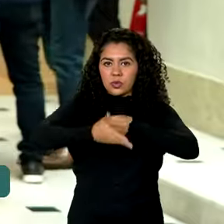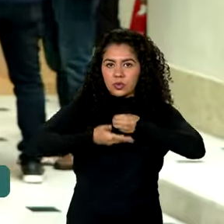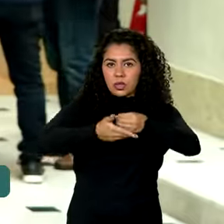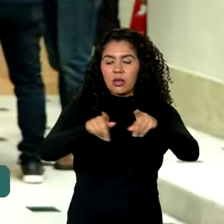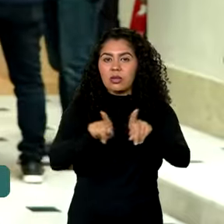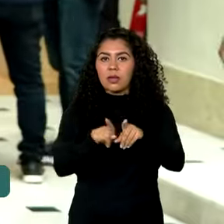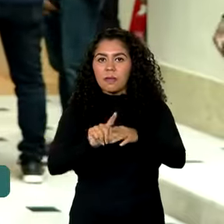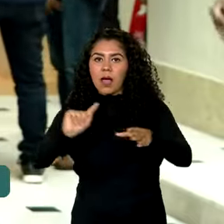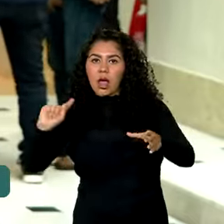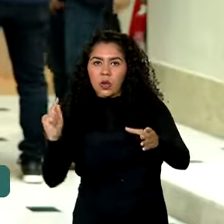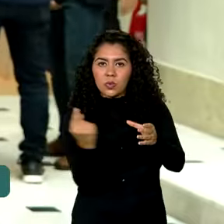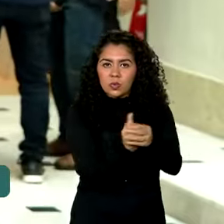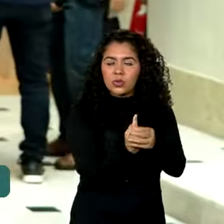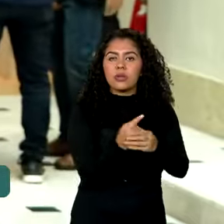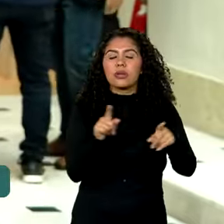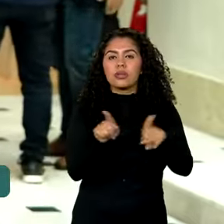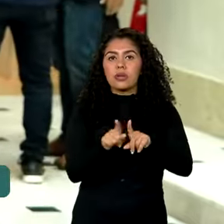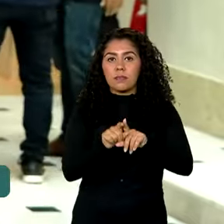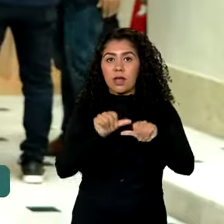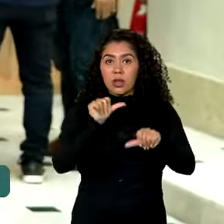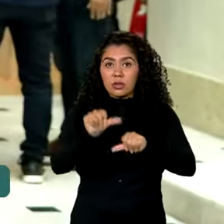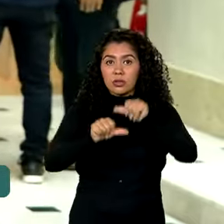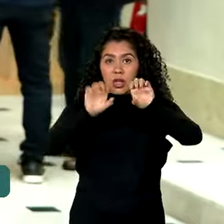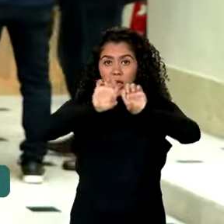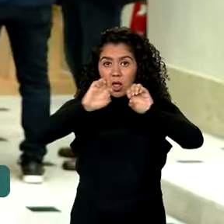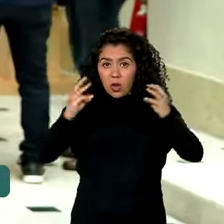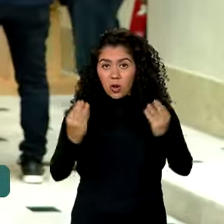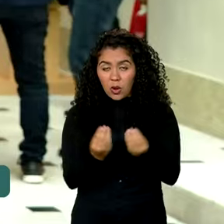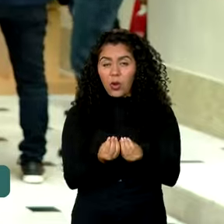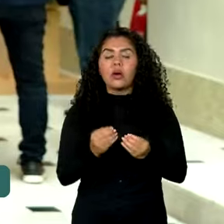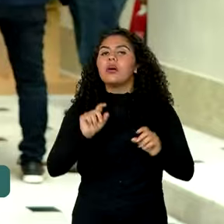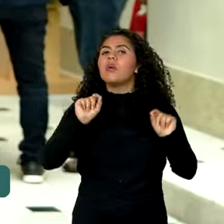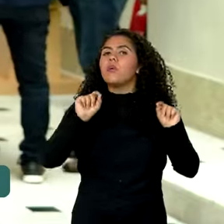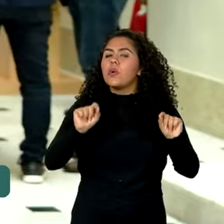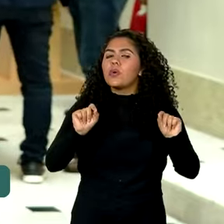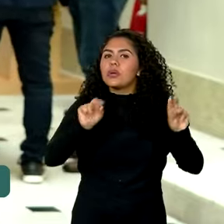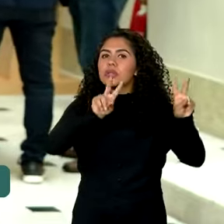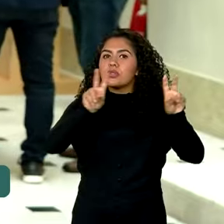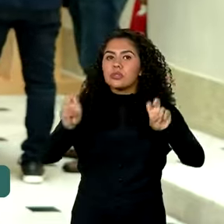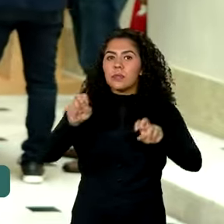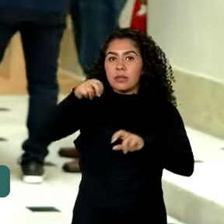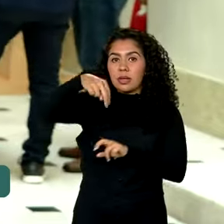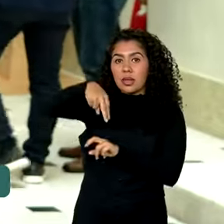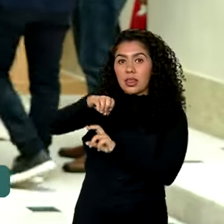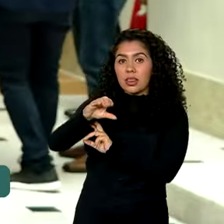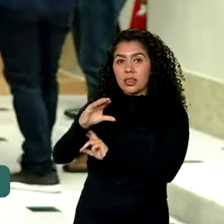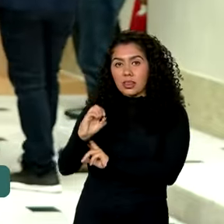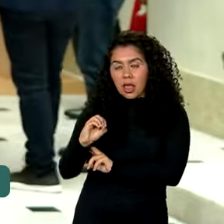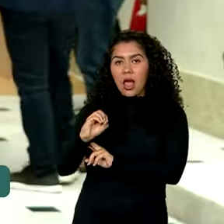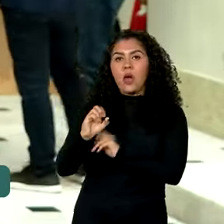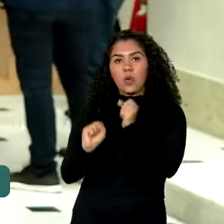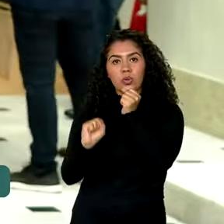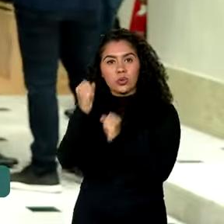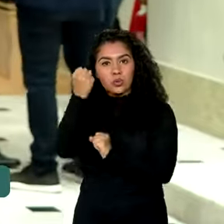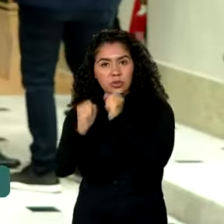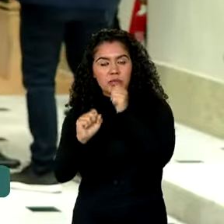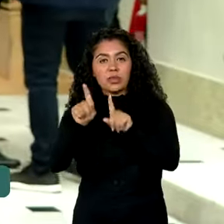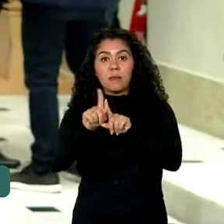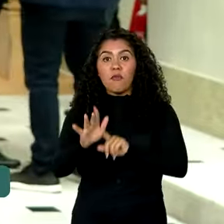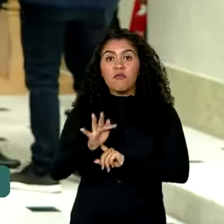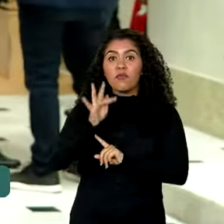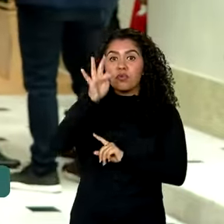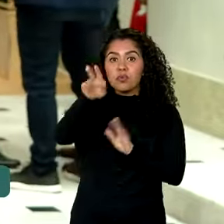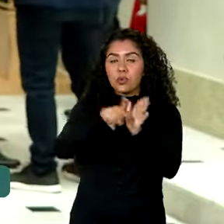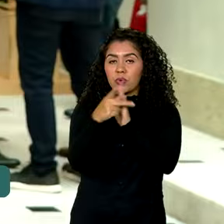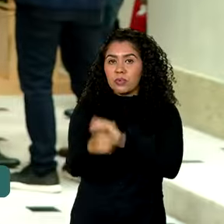social e a transição ecológica. O tema da palestra é Neo-industrialização e o futuro do Brasil. Alckmin